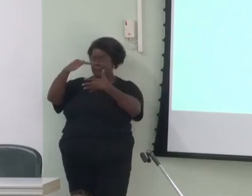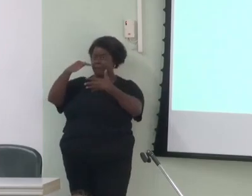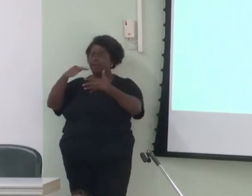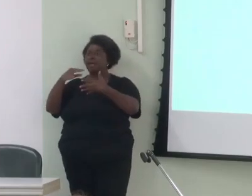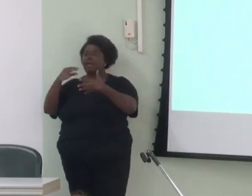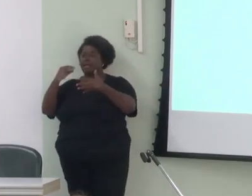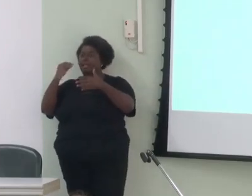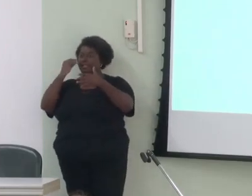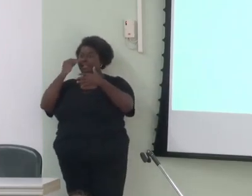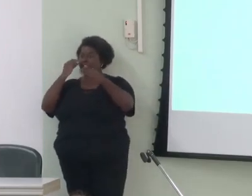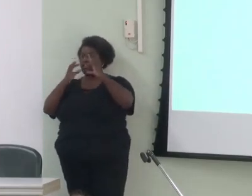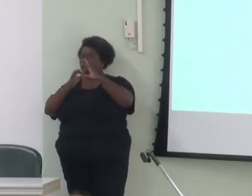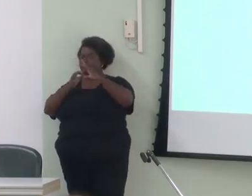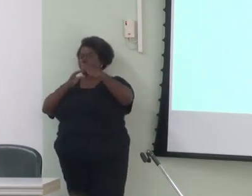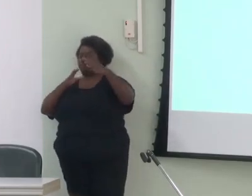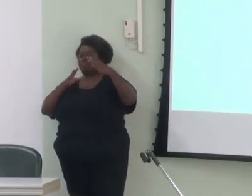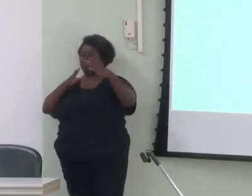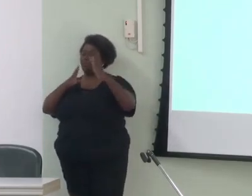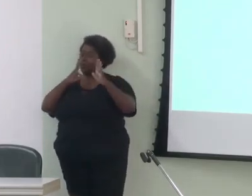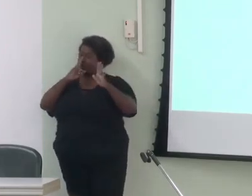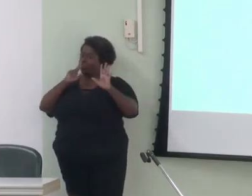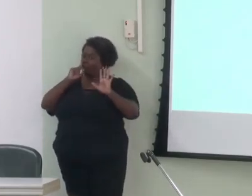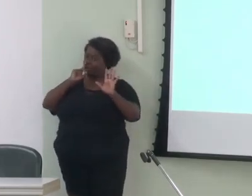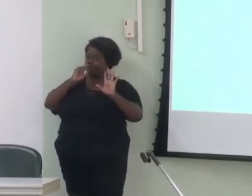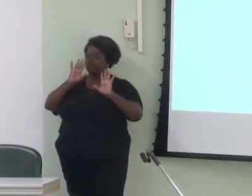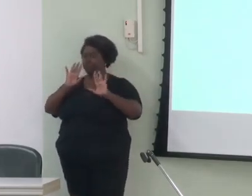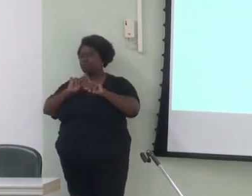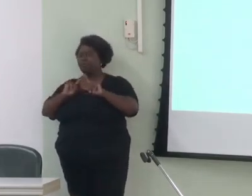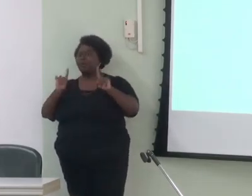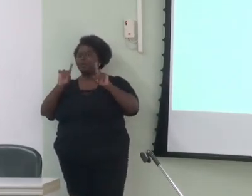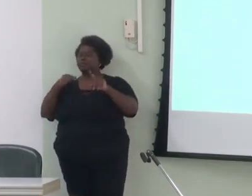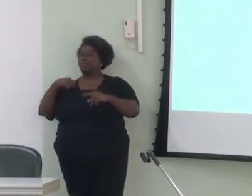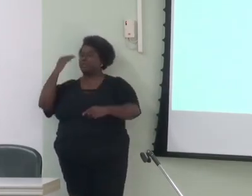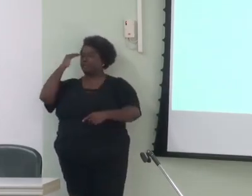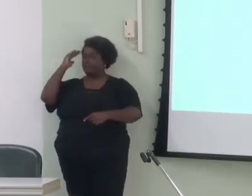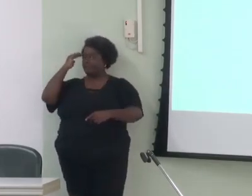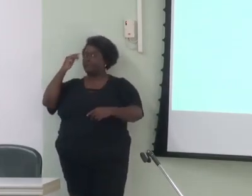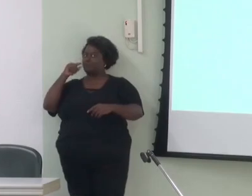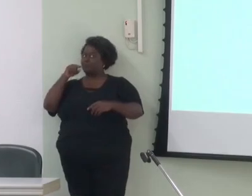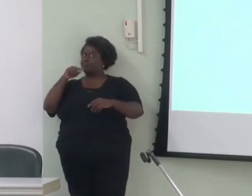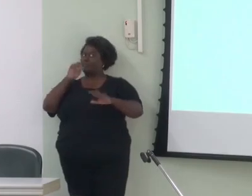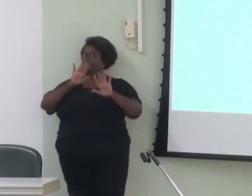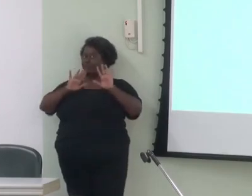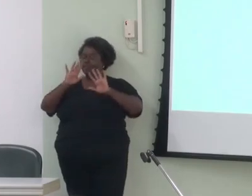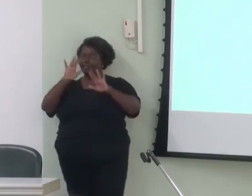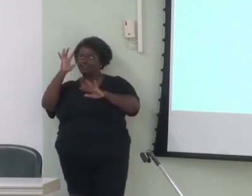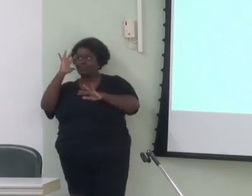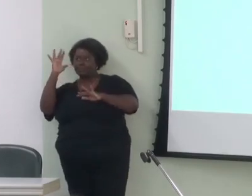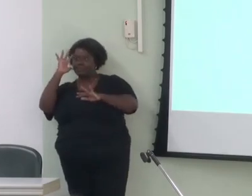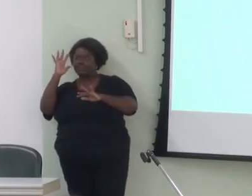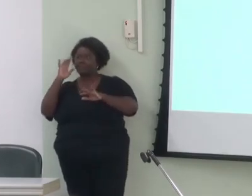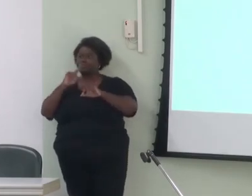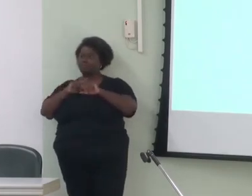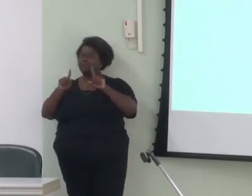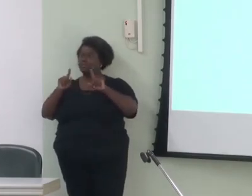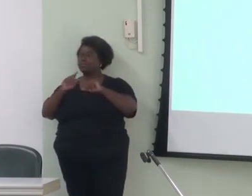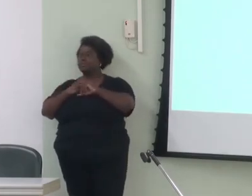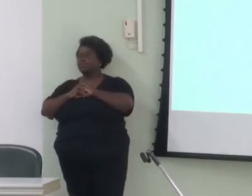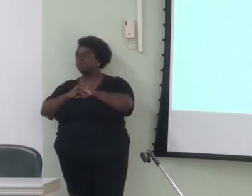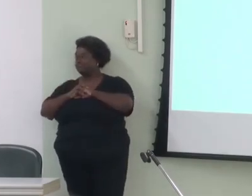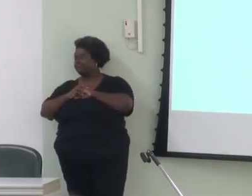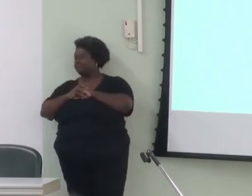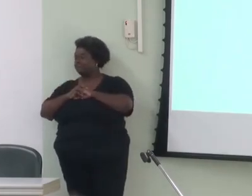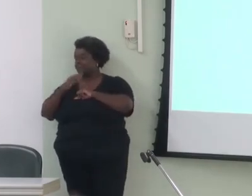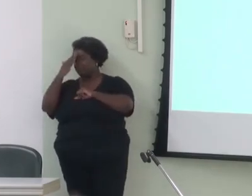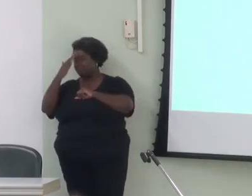risco, porque o consenso é menor. Mas, então, eu entendo a cautela da teoria, mas agradeço o convite. Gostei muito da sua fala.